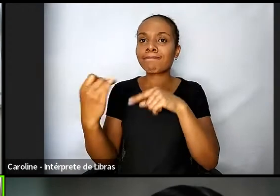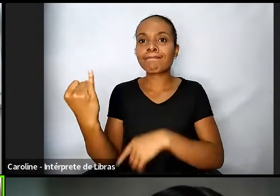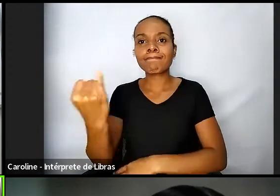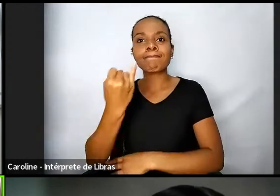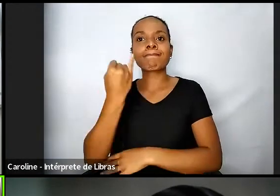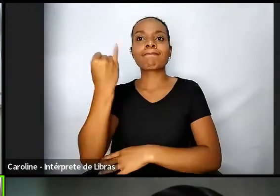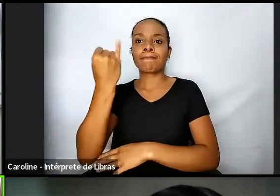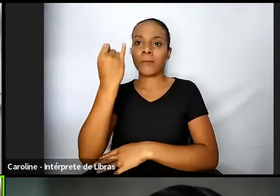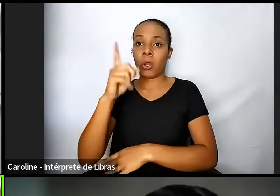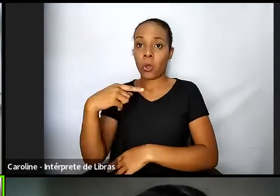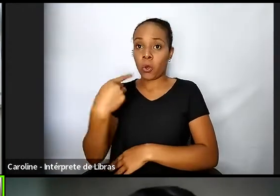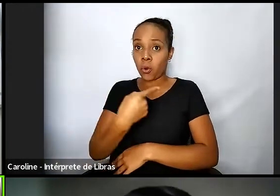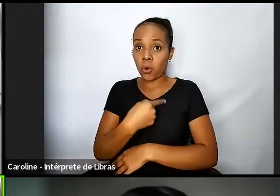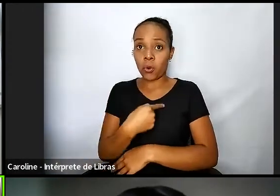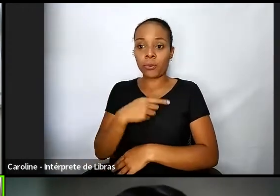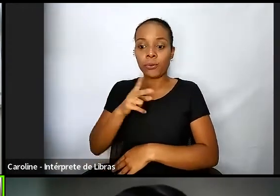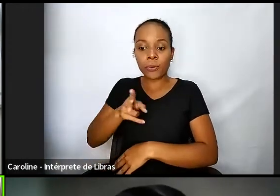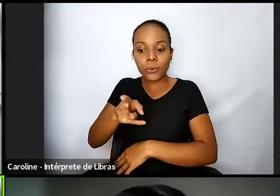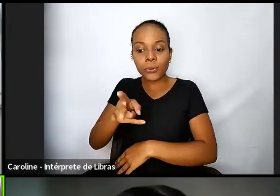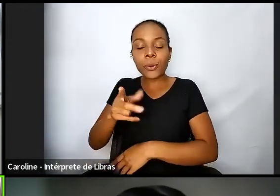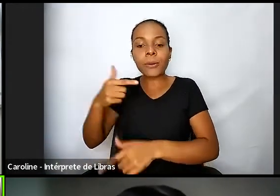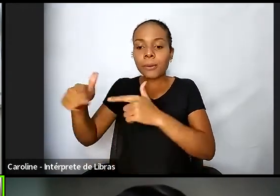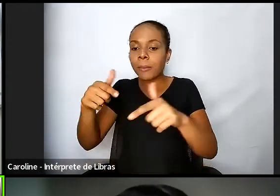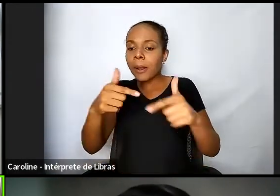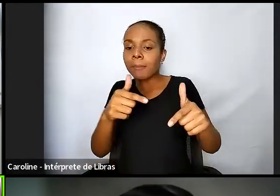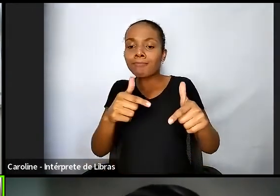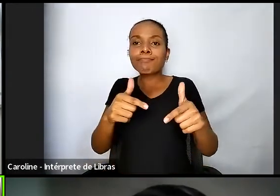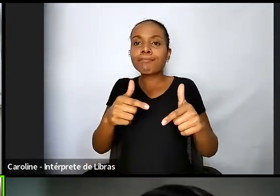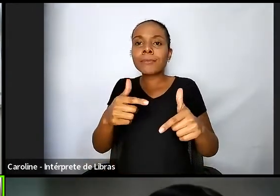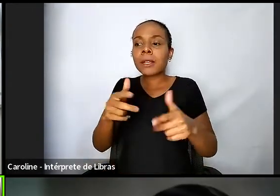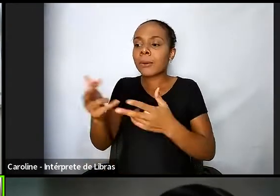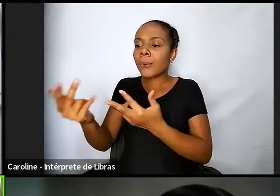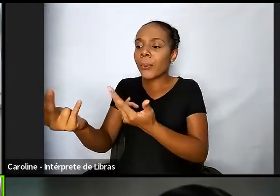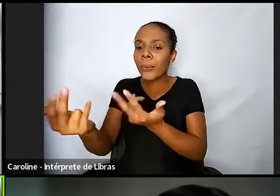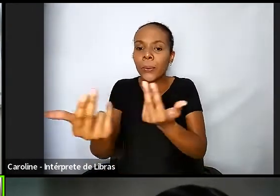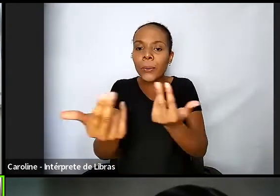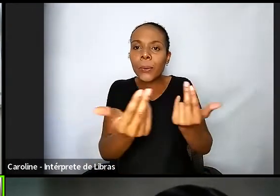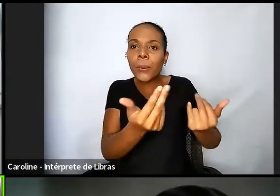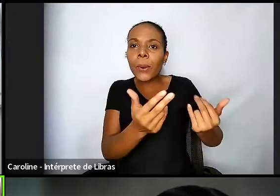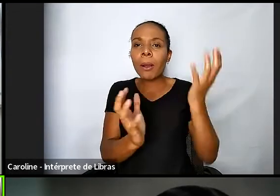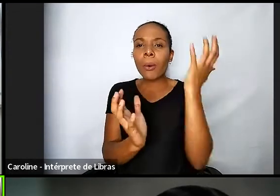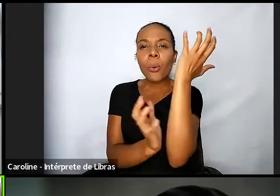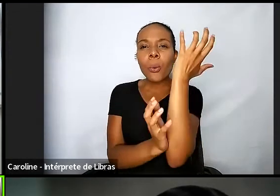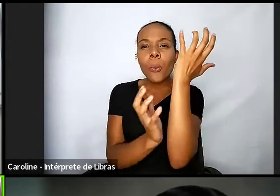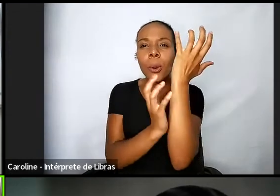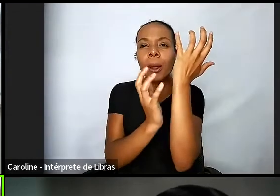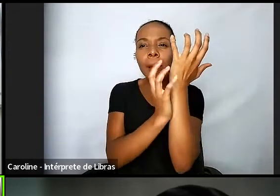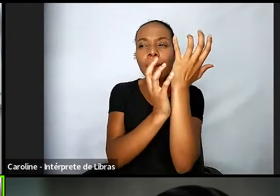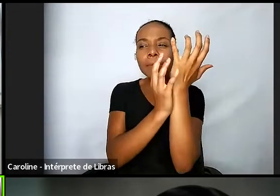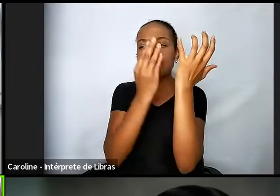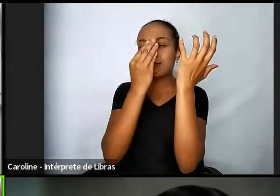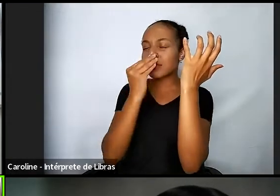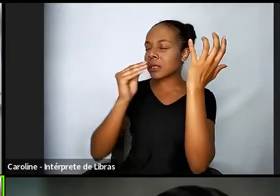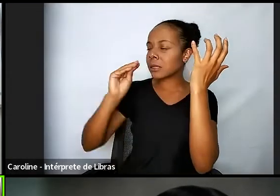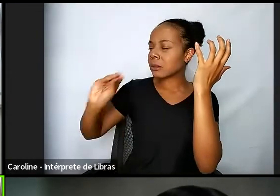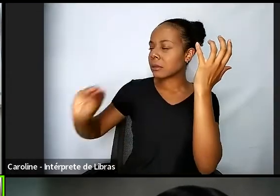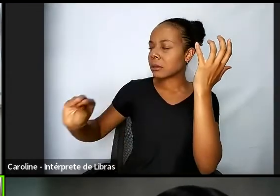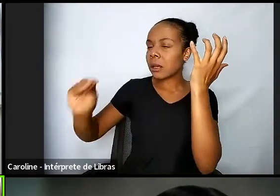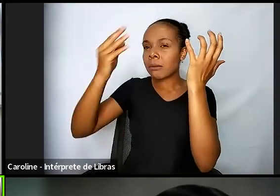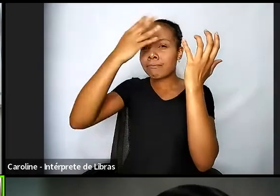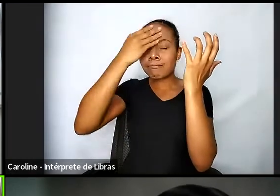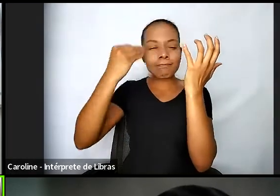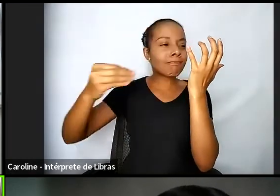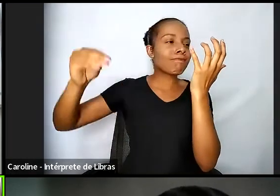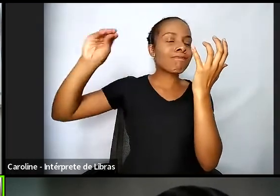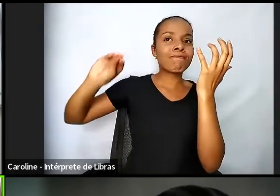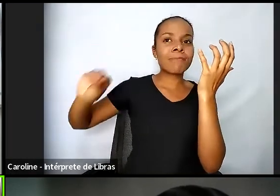trabalhando do mesmo jeito com uma burocracia que esquece que não contempla as